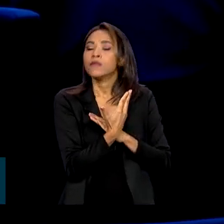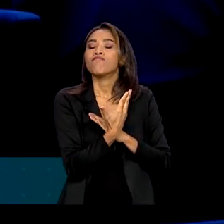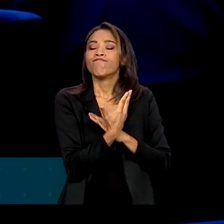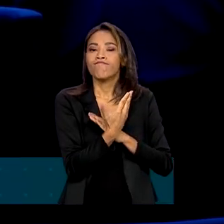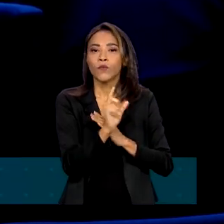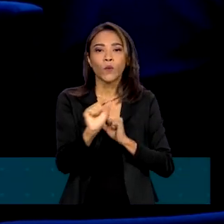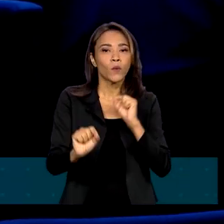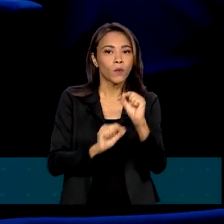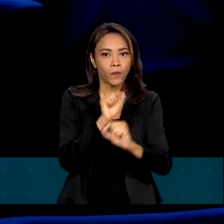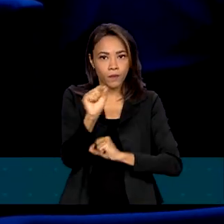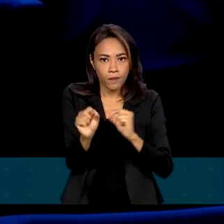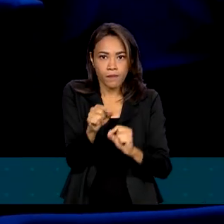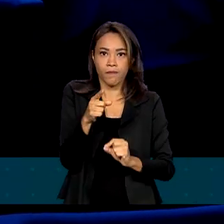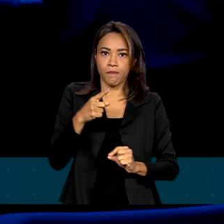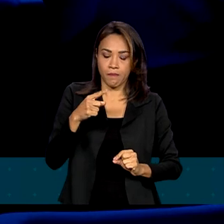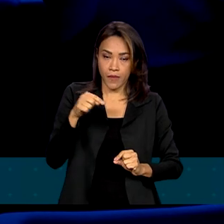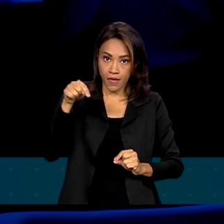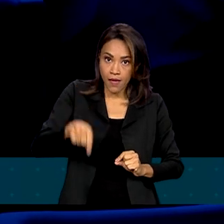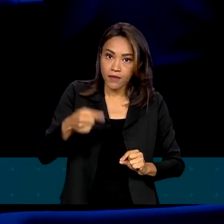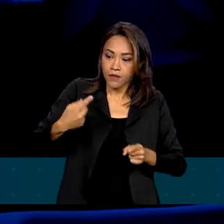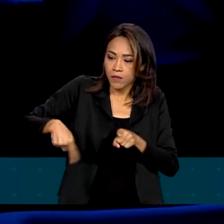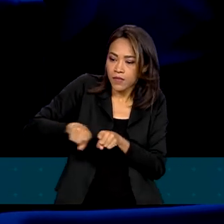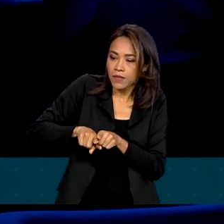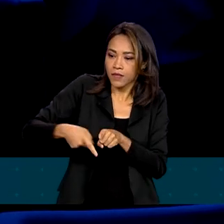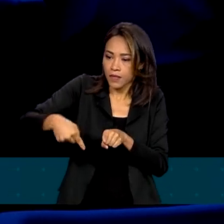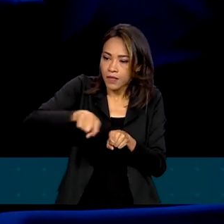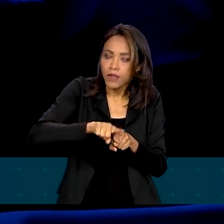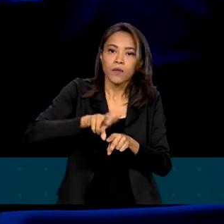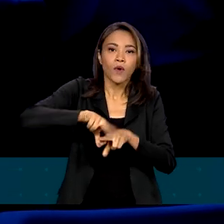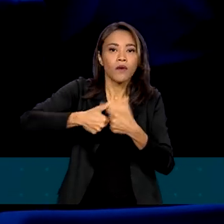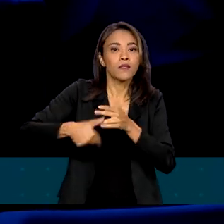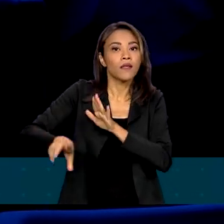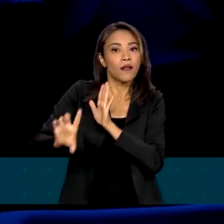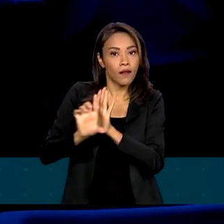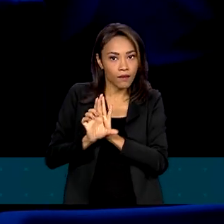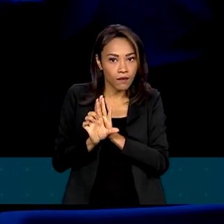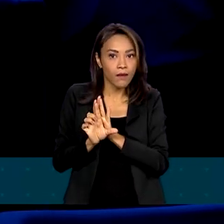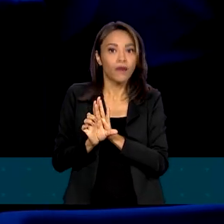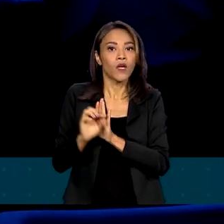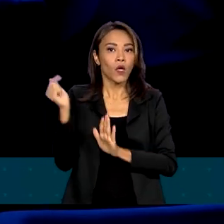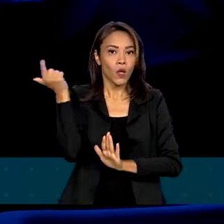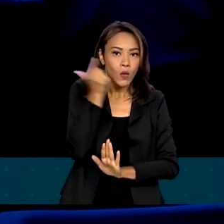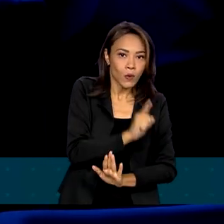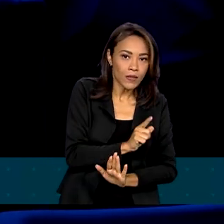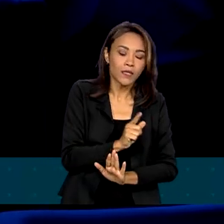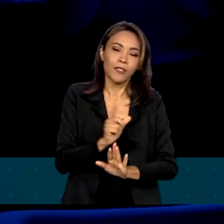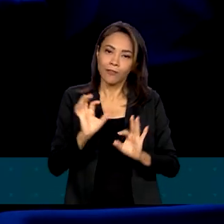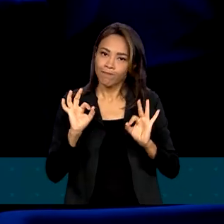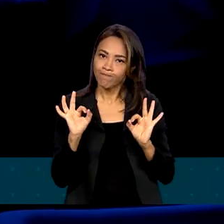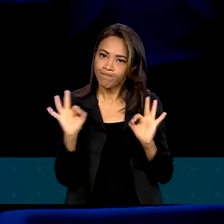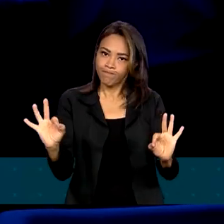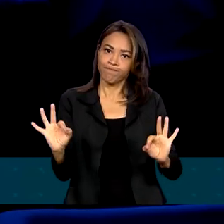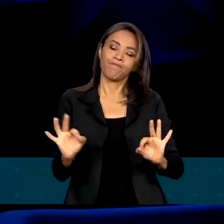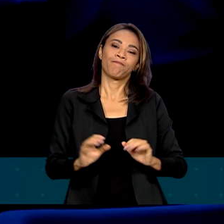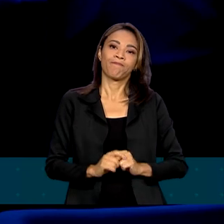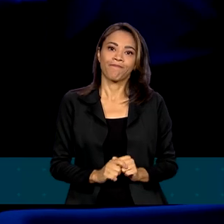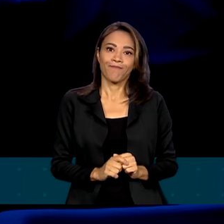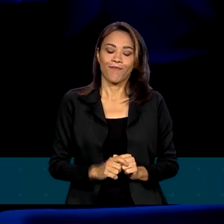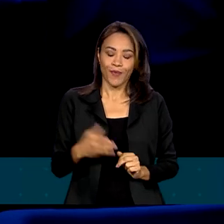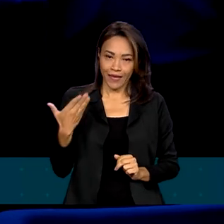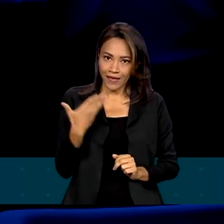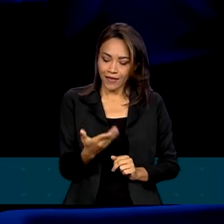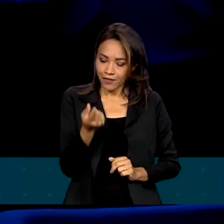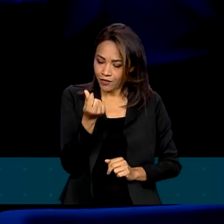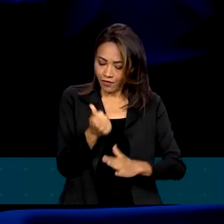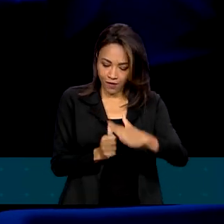possibilitar que essas parcerias via lei Rouanet pudessem ser concretizadas, que é um recurso